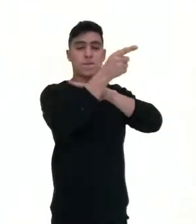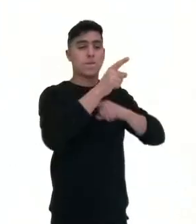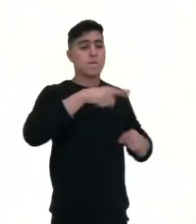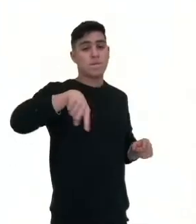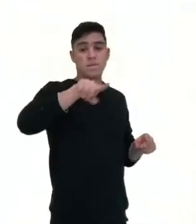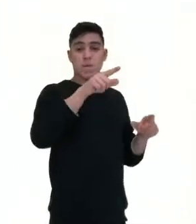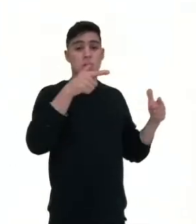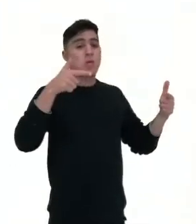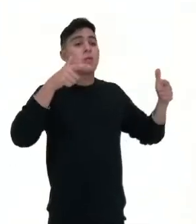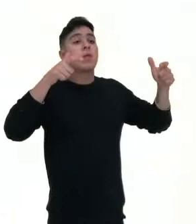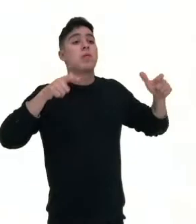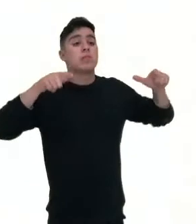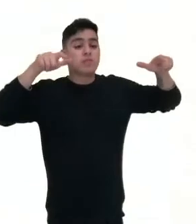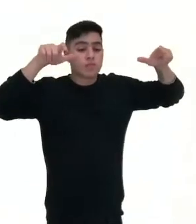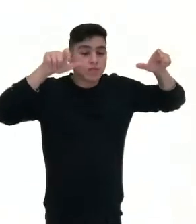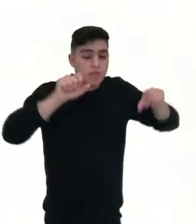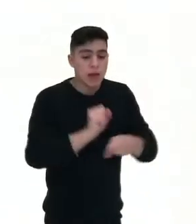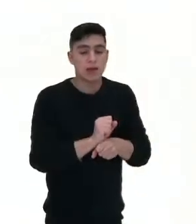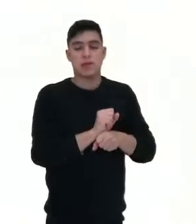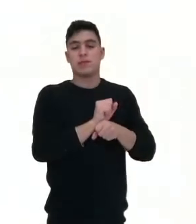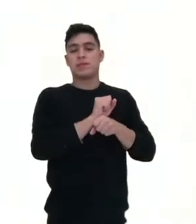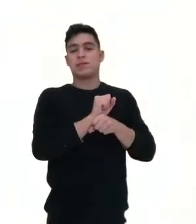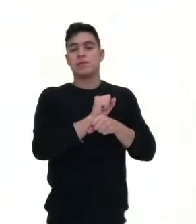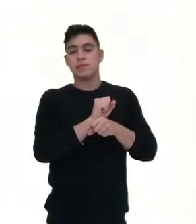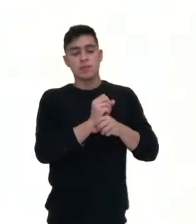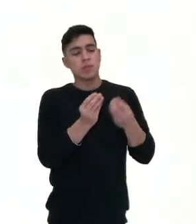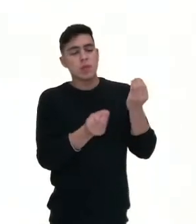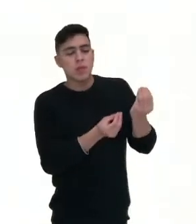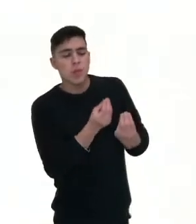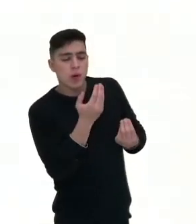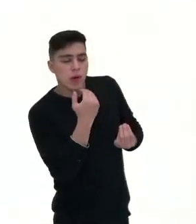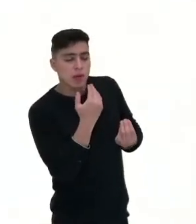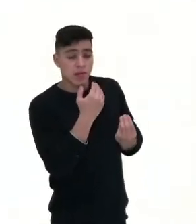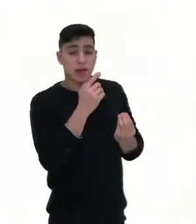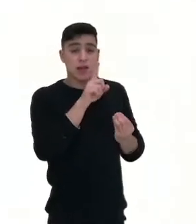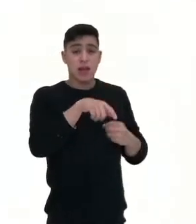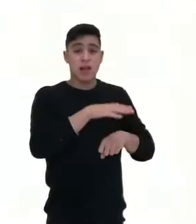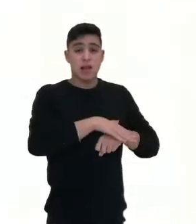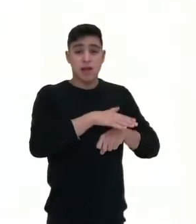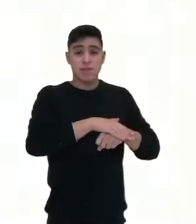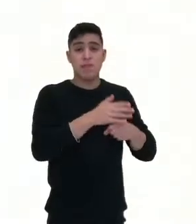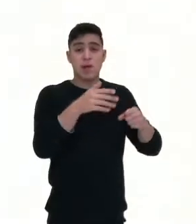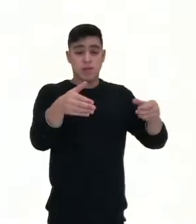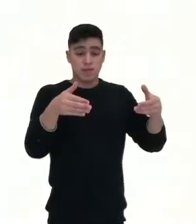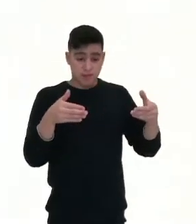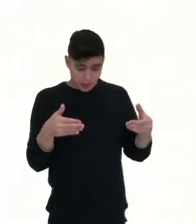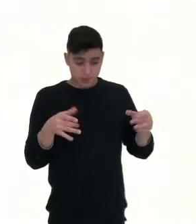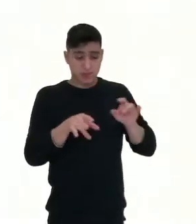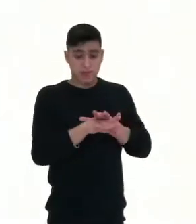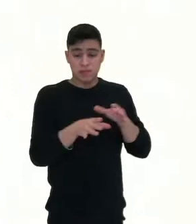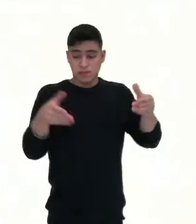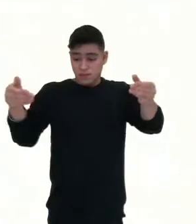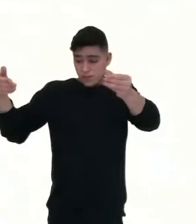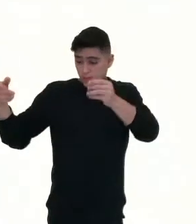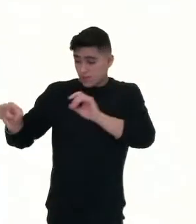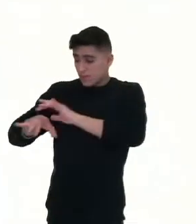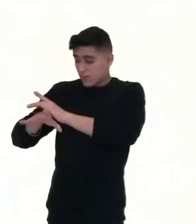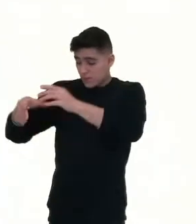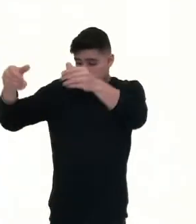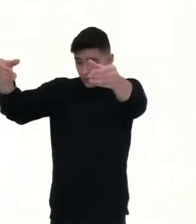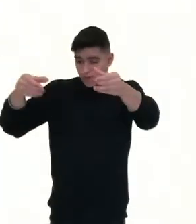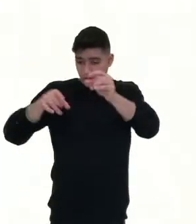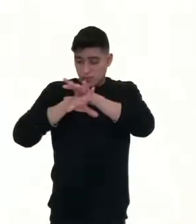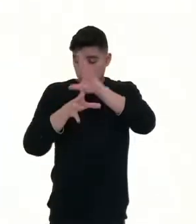pouso nem porto, alimentam-se um instante em cada par de mãos. Veja, este fazer